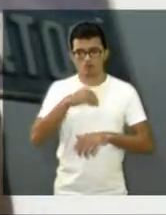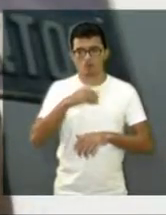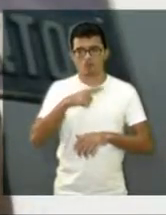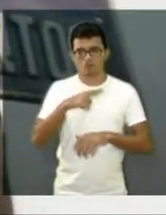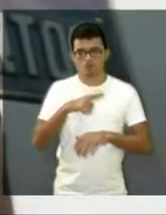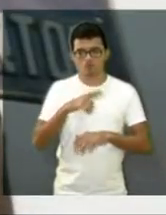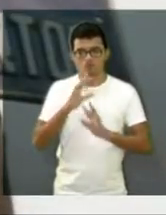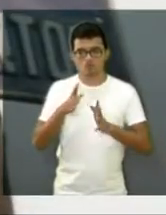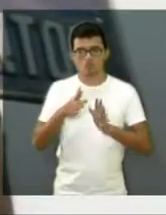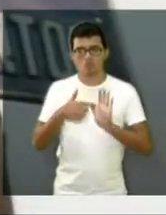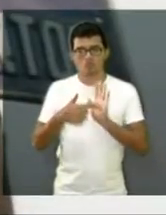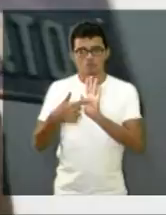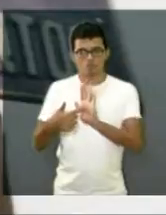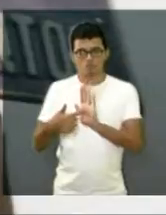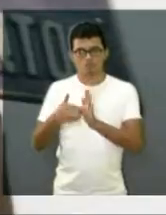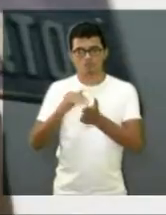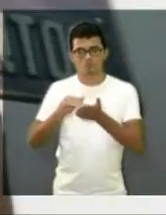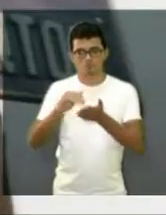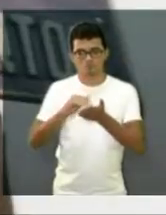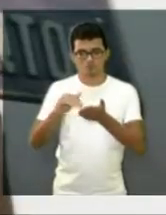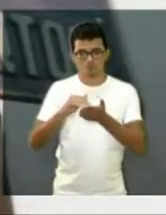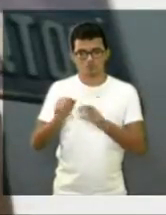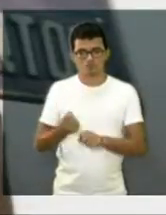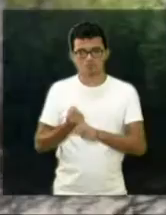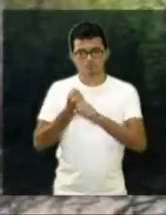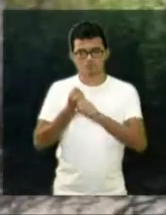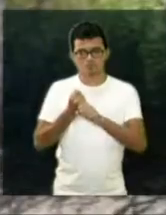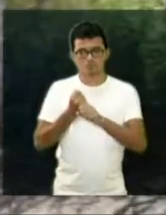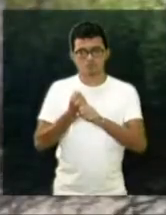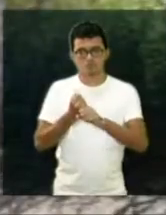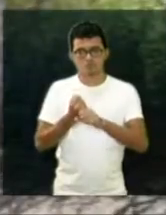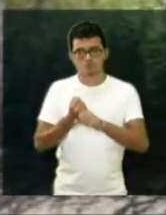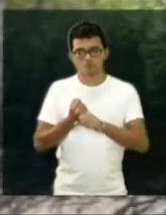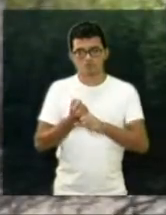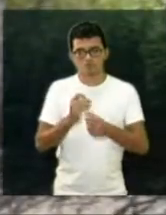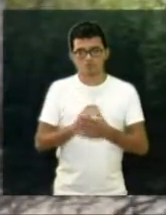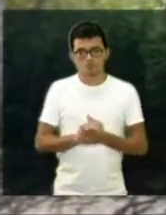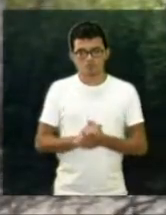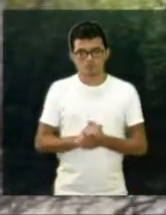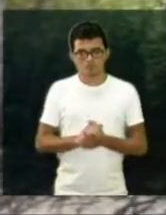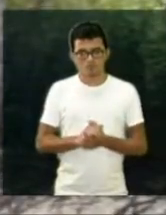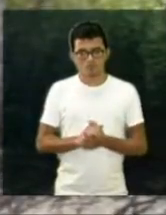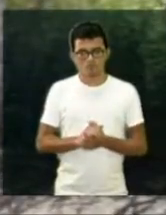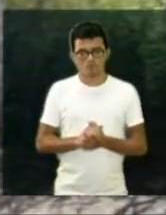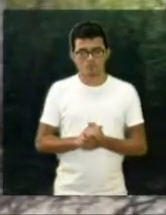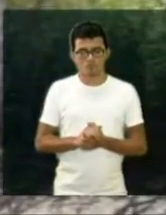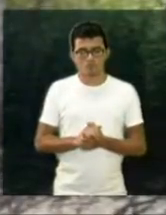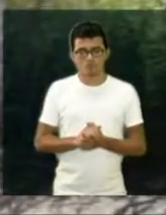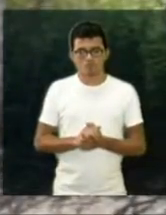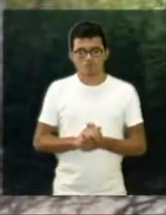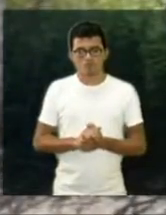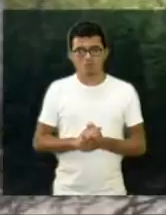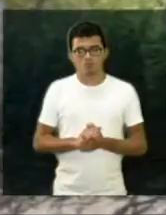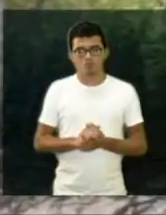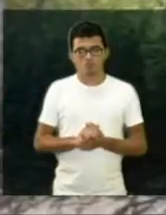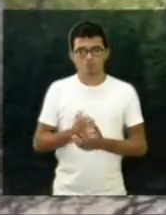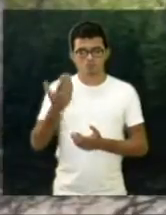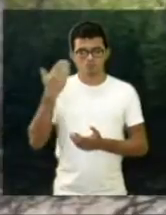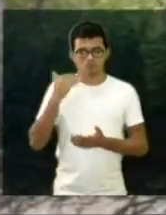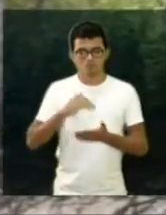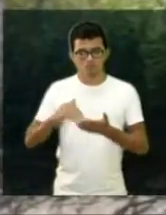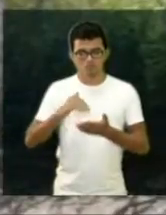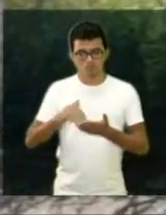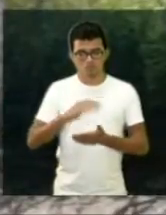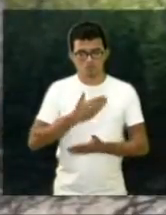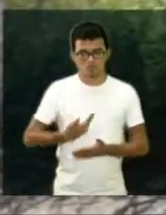conhecimento da Secretaria de Obra, e na época, o nosso secretário de governo,